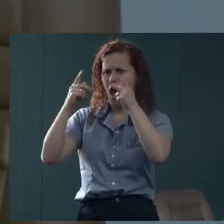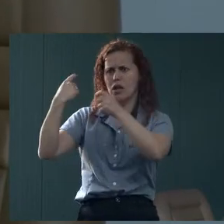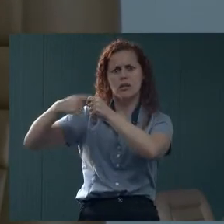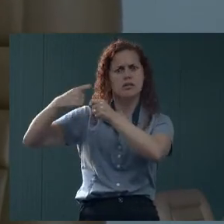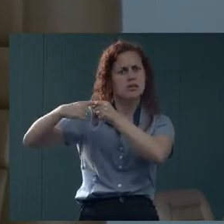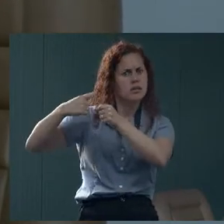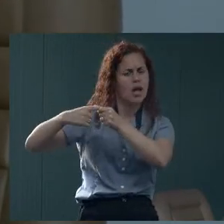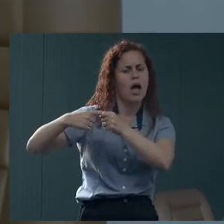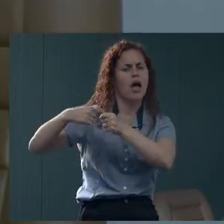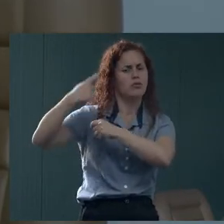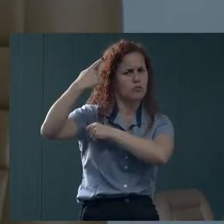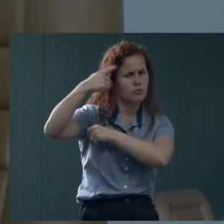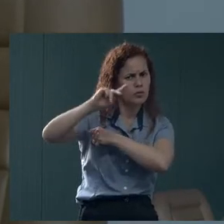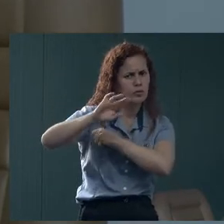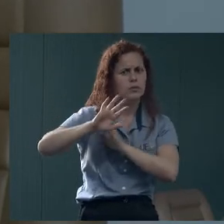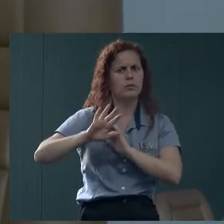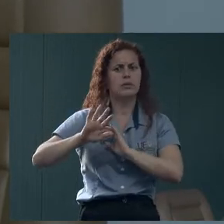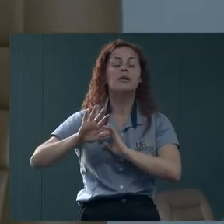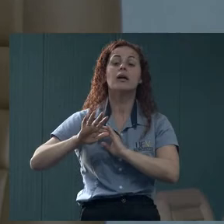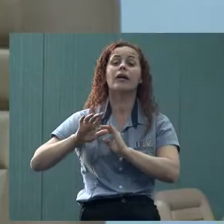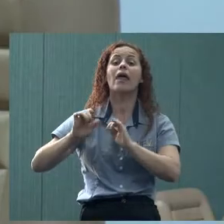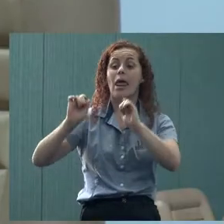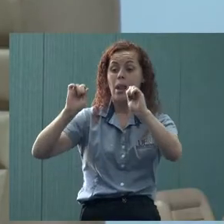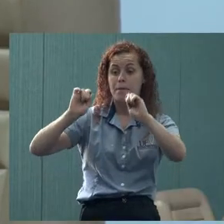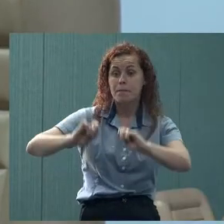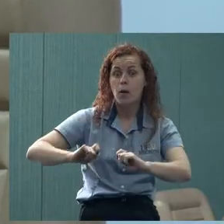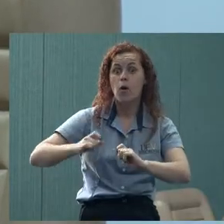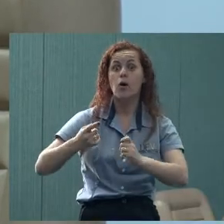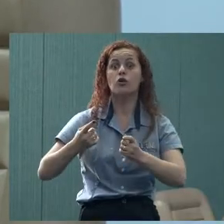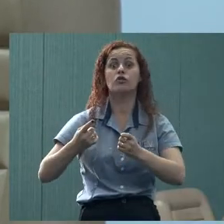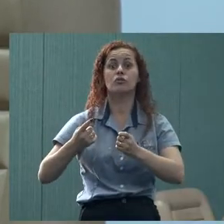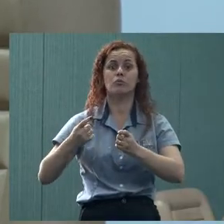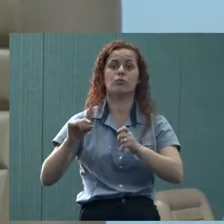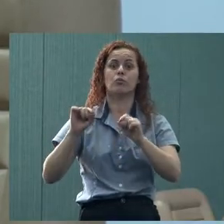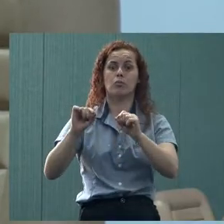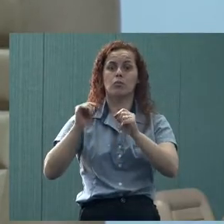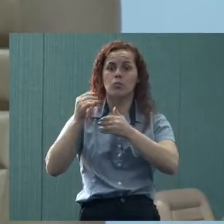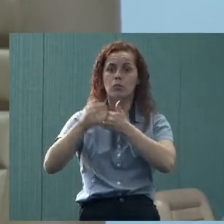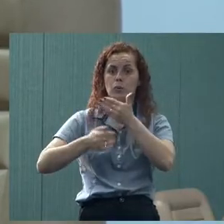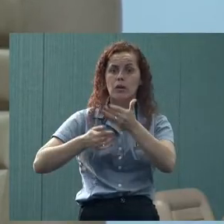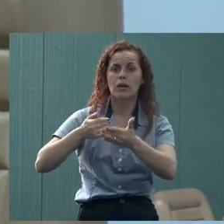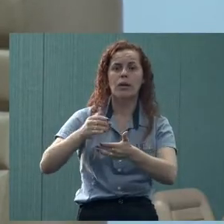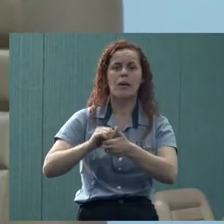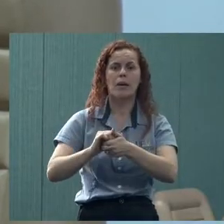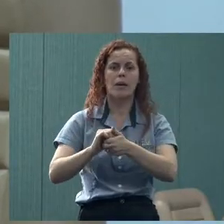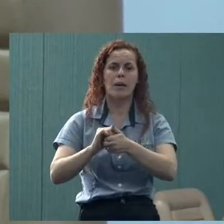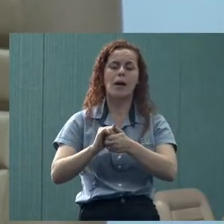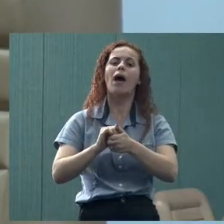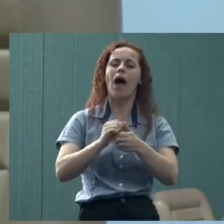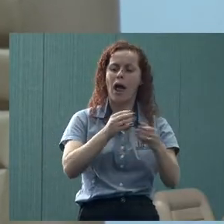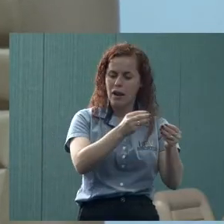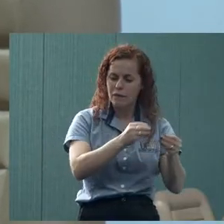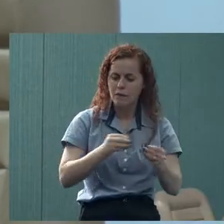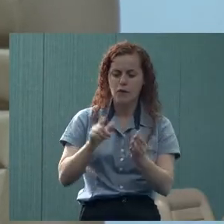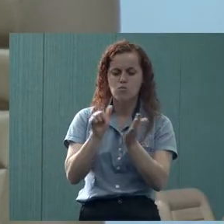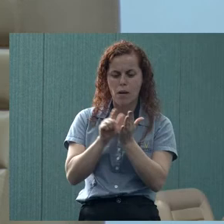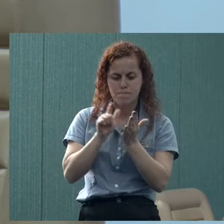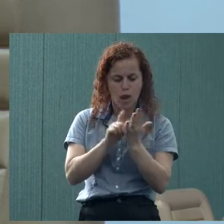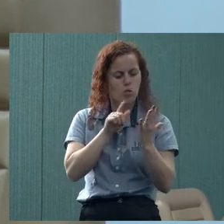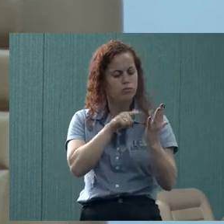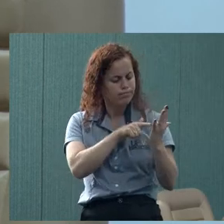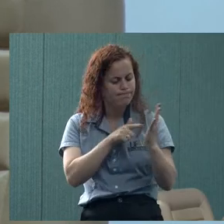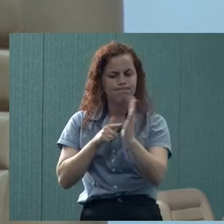cidade, ele pode vir com um encaminhamento para o psiquiatra. Sempre vai ser por